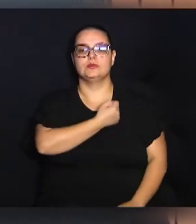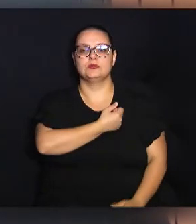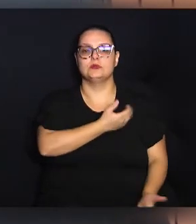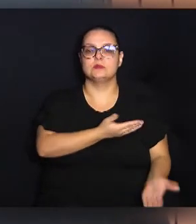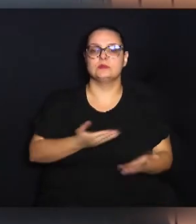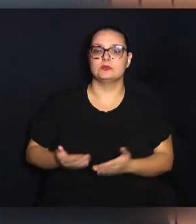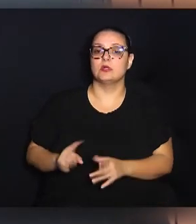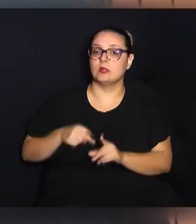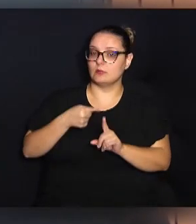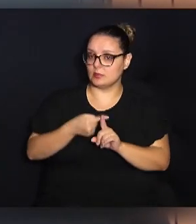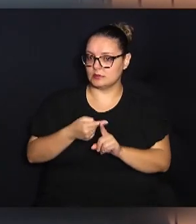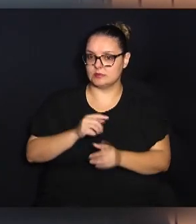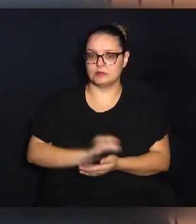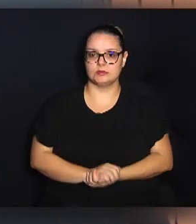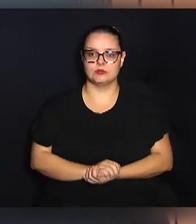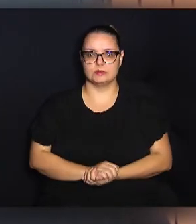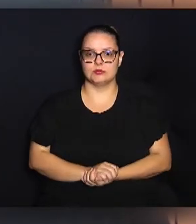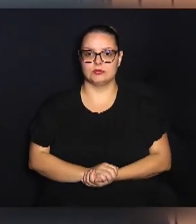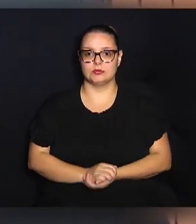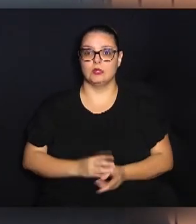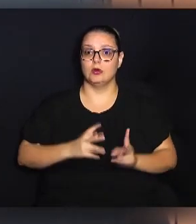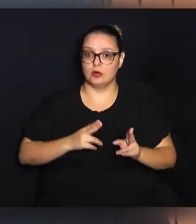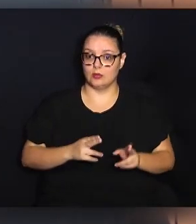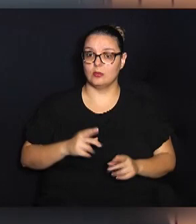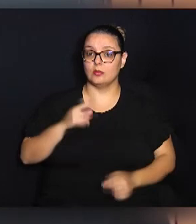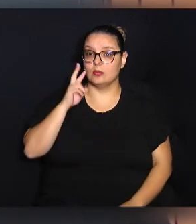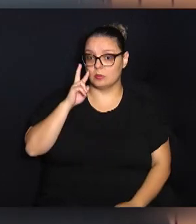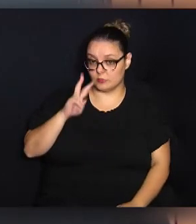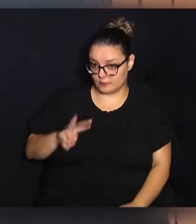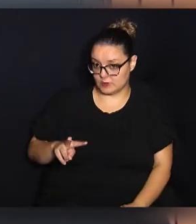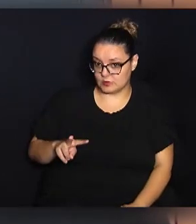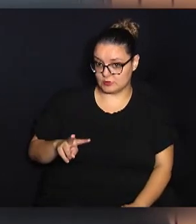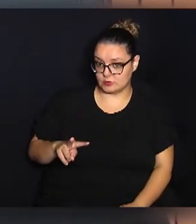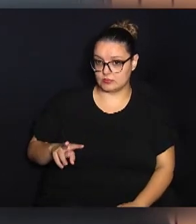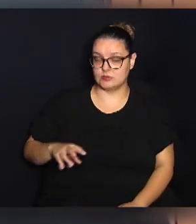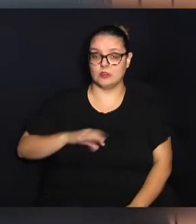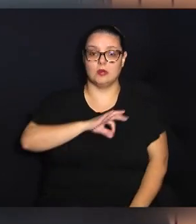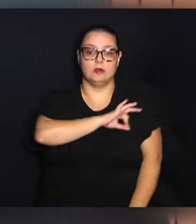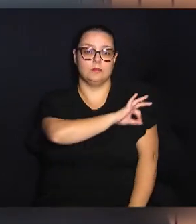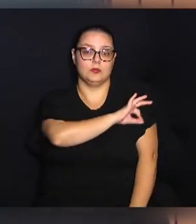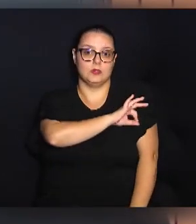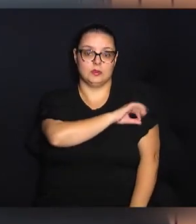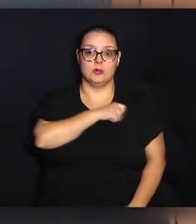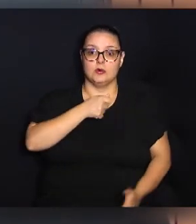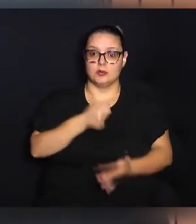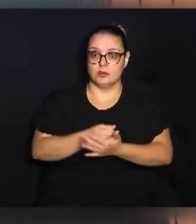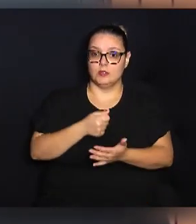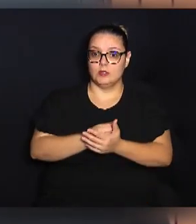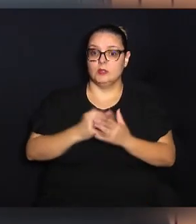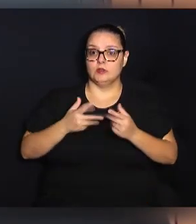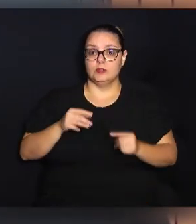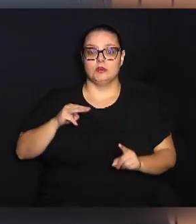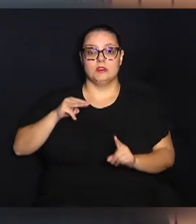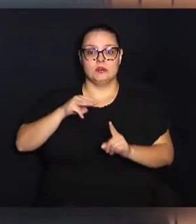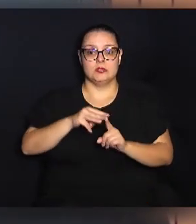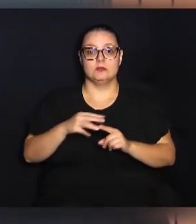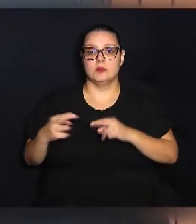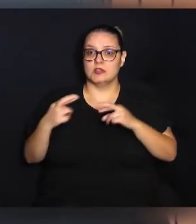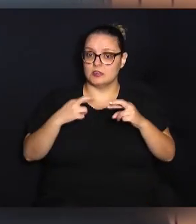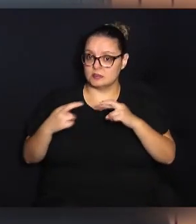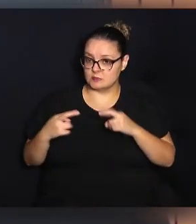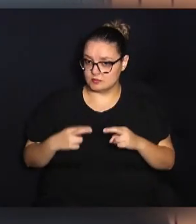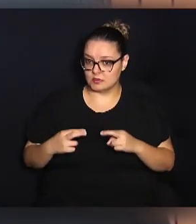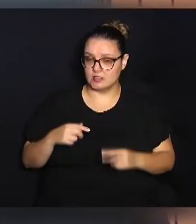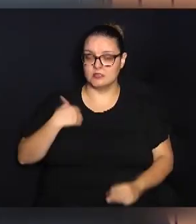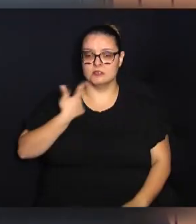são positivos. Como pode ser observado, a Prefeitura cumpriu todas as metas fiscais e